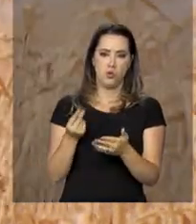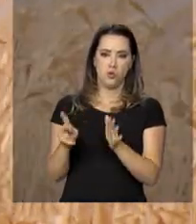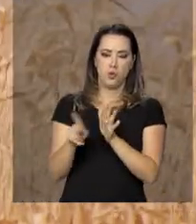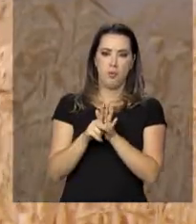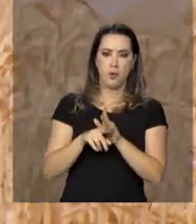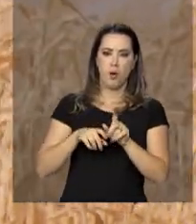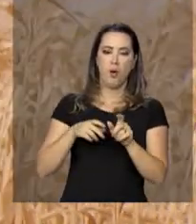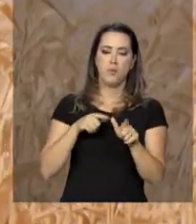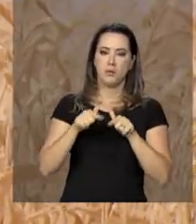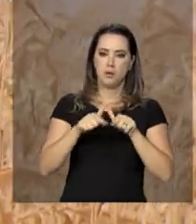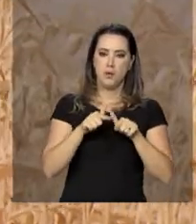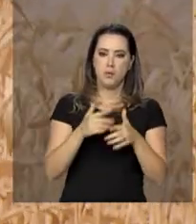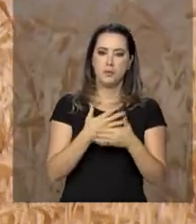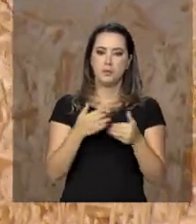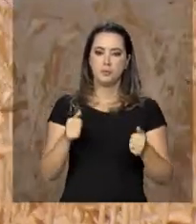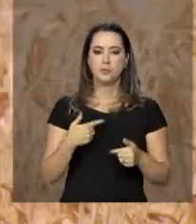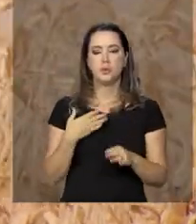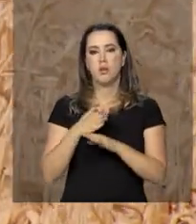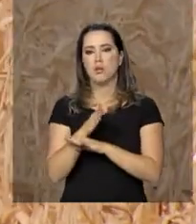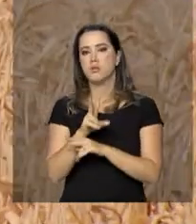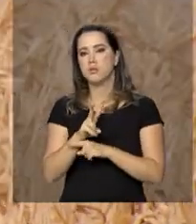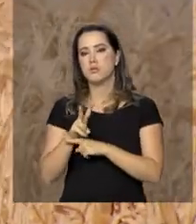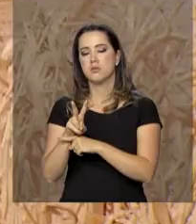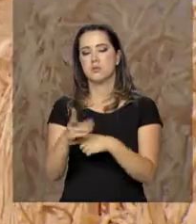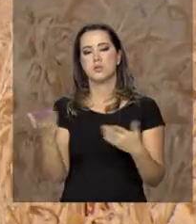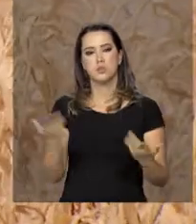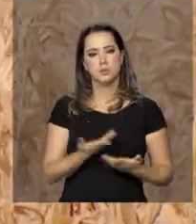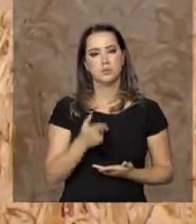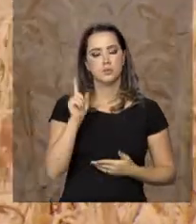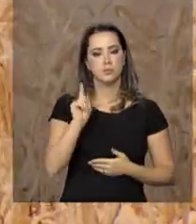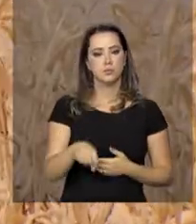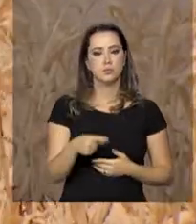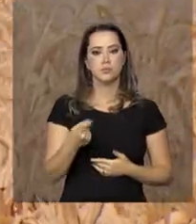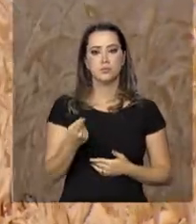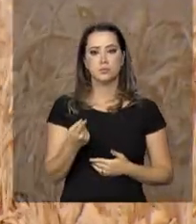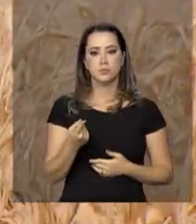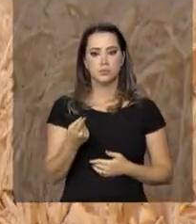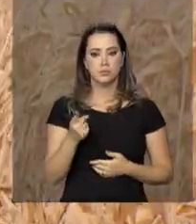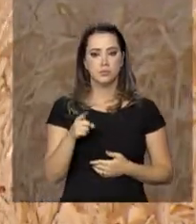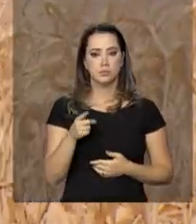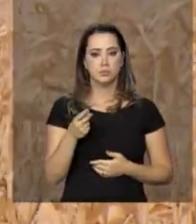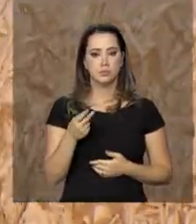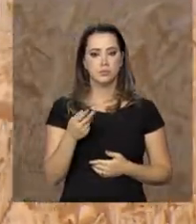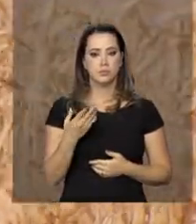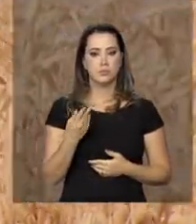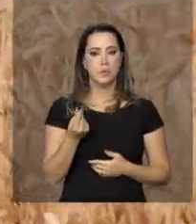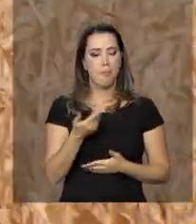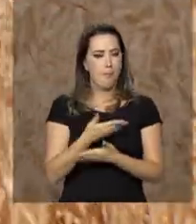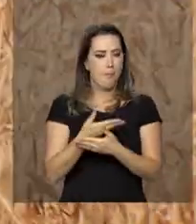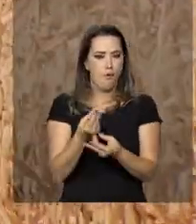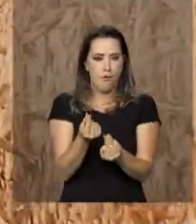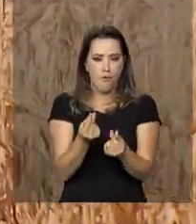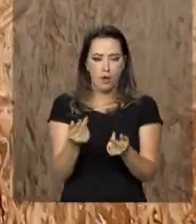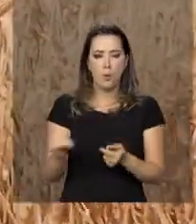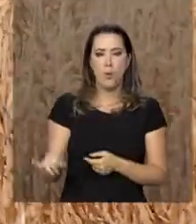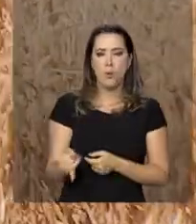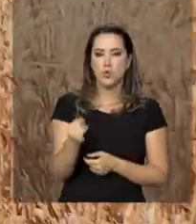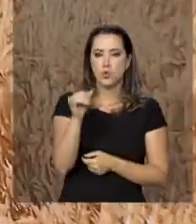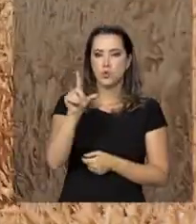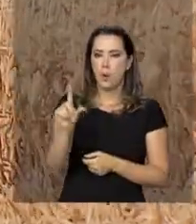o trabalho dele mesmo. Então a melhor forma é acessar o crédito hoje, eu acho que está um pouquinho mais acessível, os juros